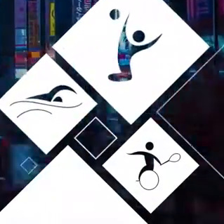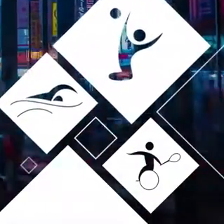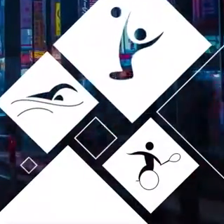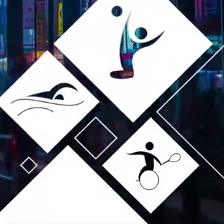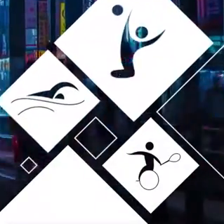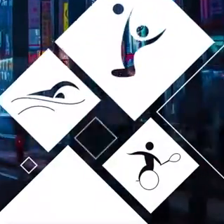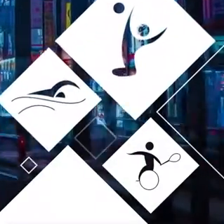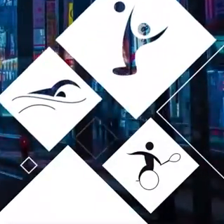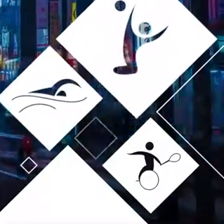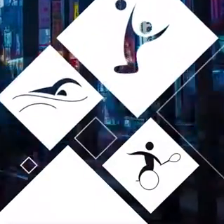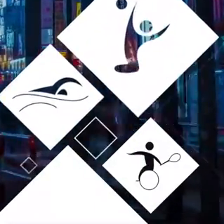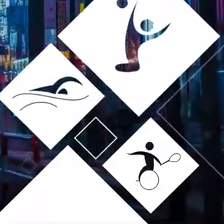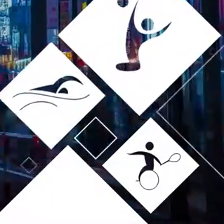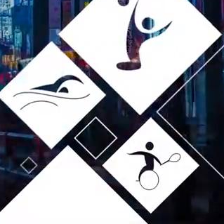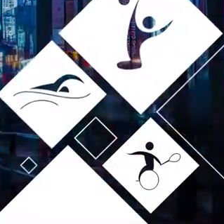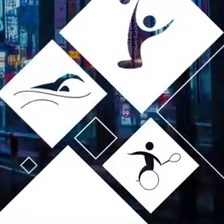Transcrição e